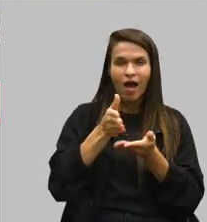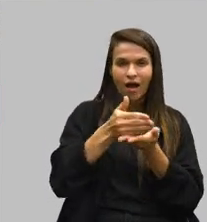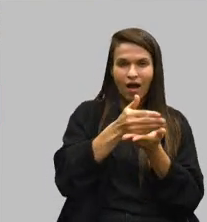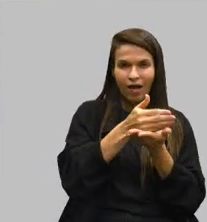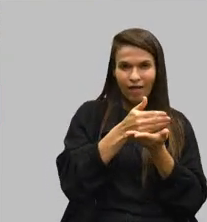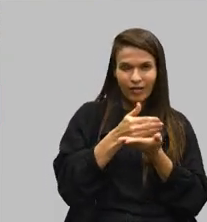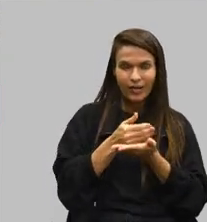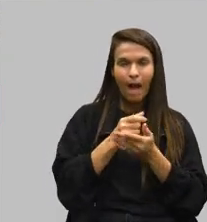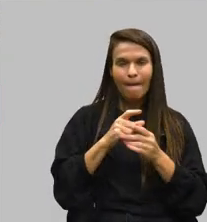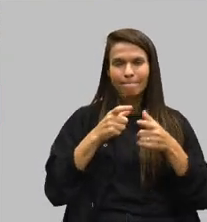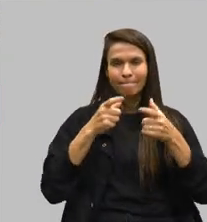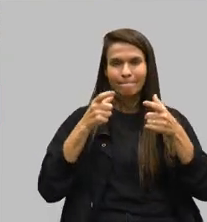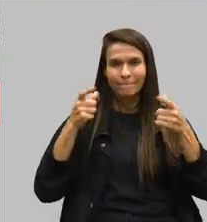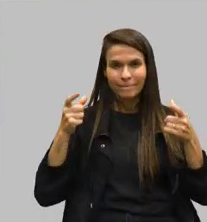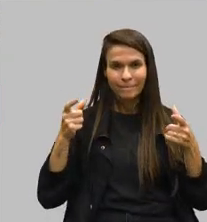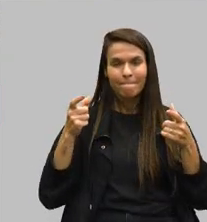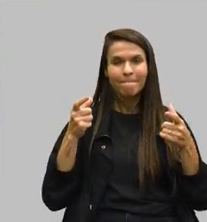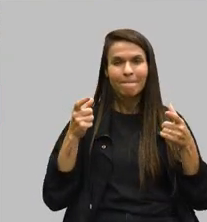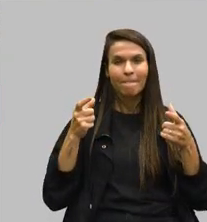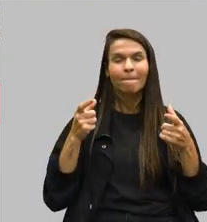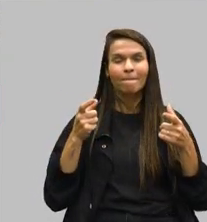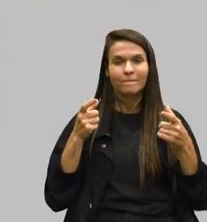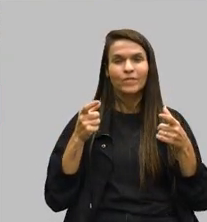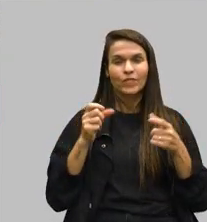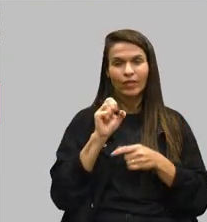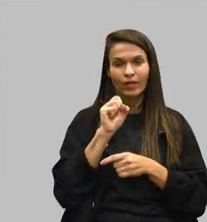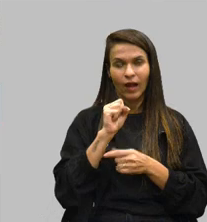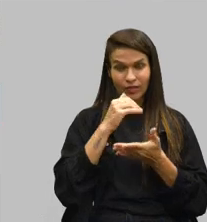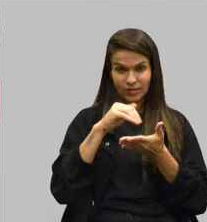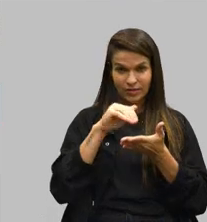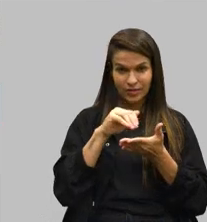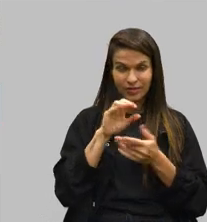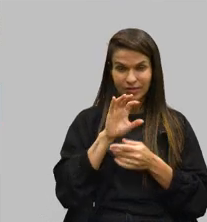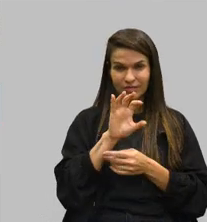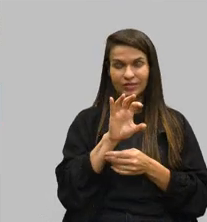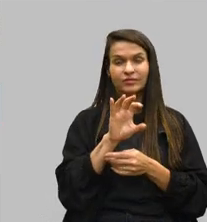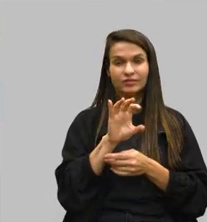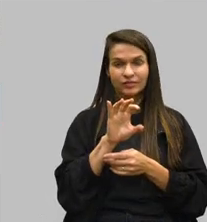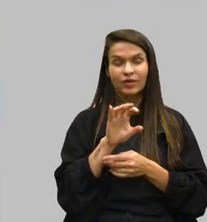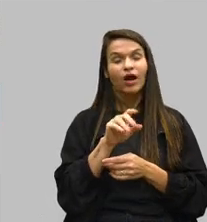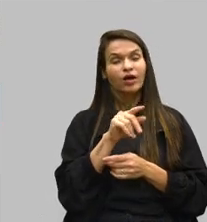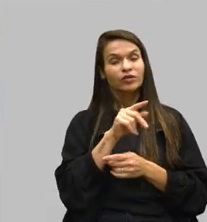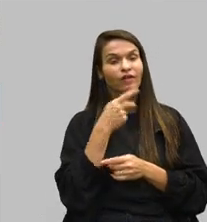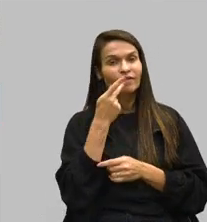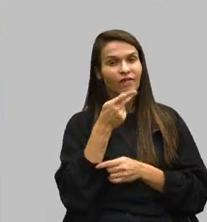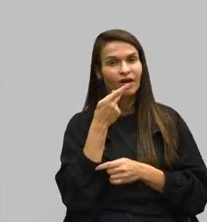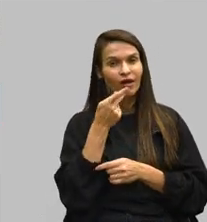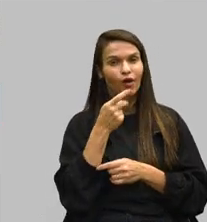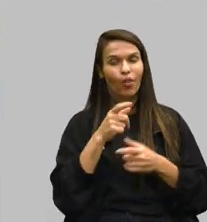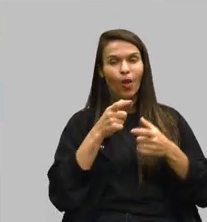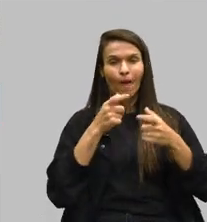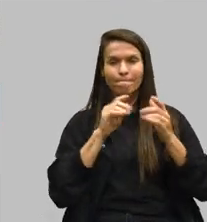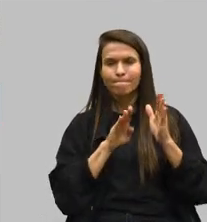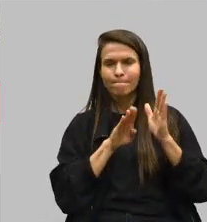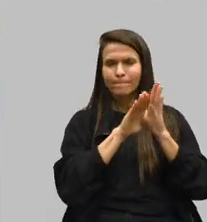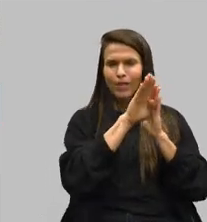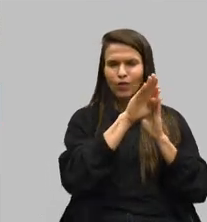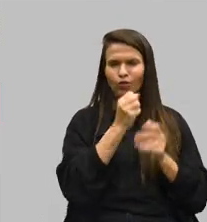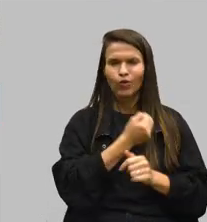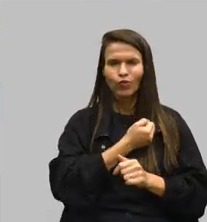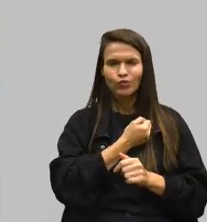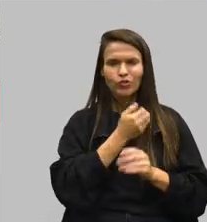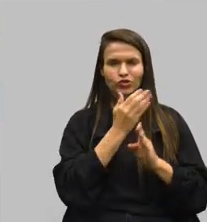e é uma alegria muito grande poder contar com a CEDESI nesse sentido. A senhora realmente falou do aumento exponencial no número de